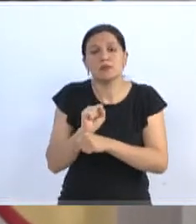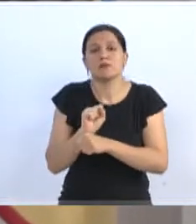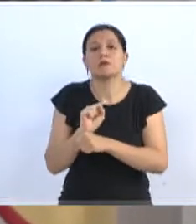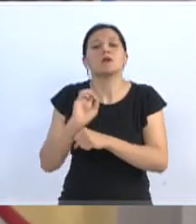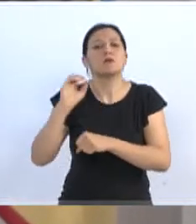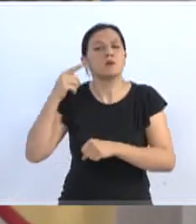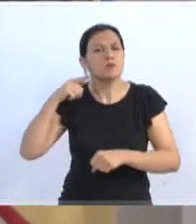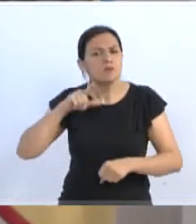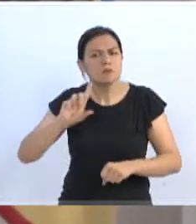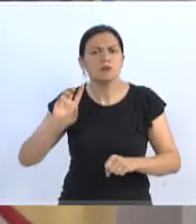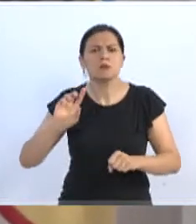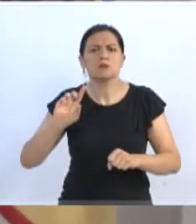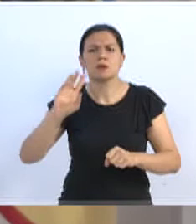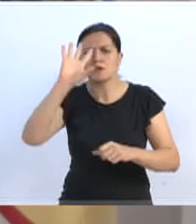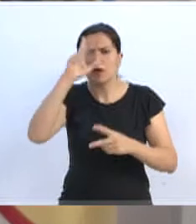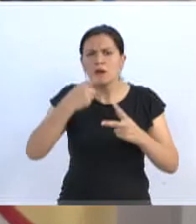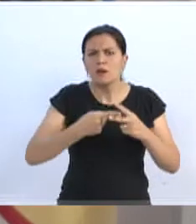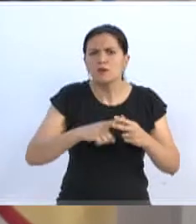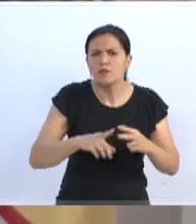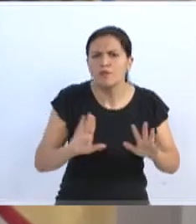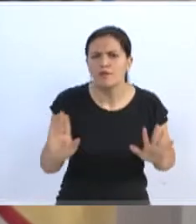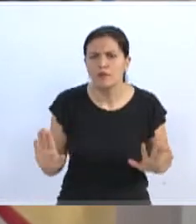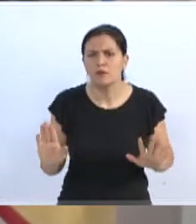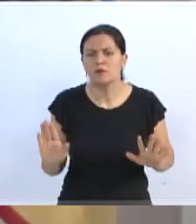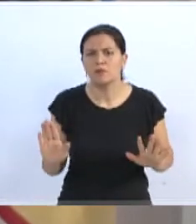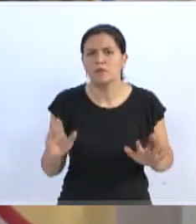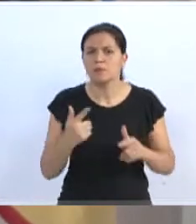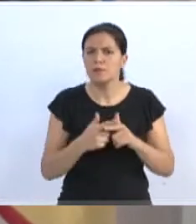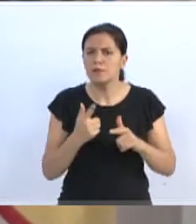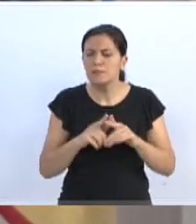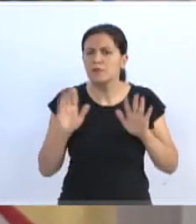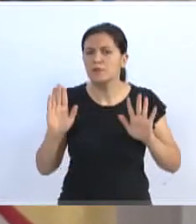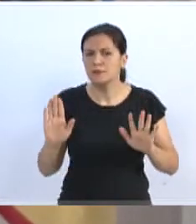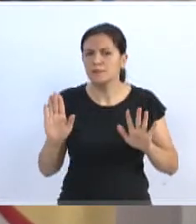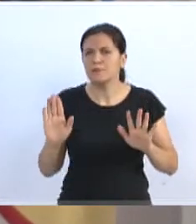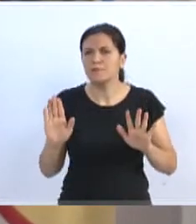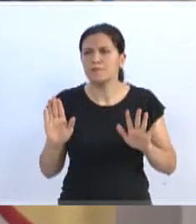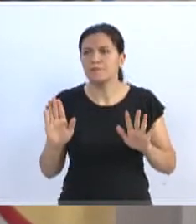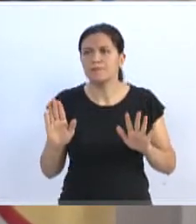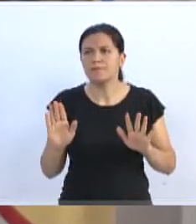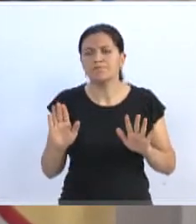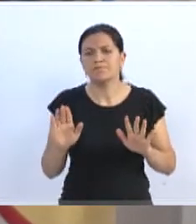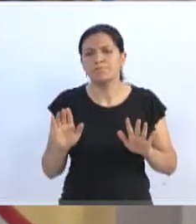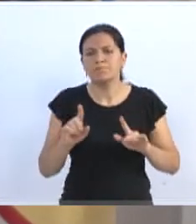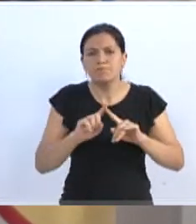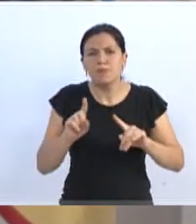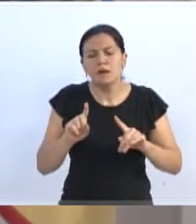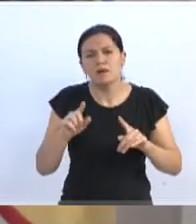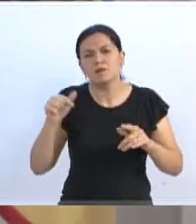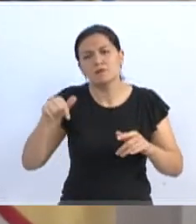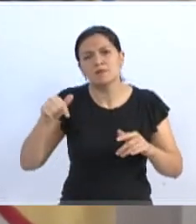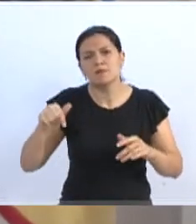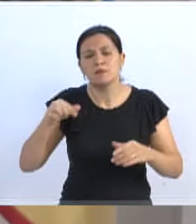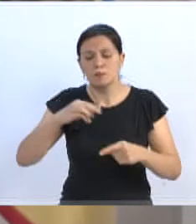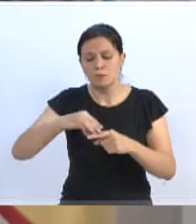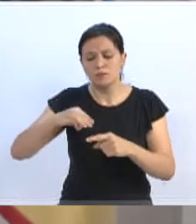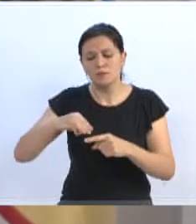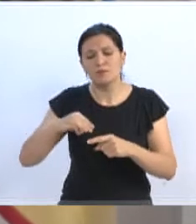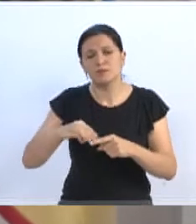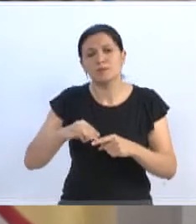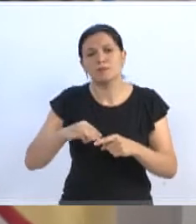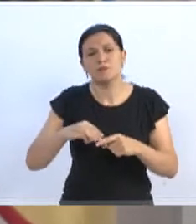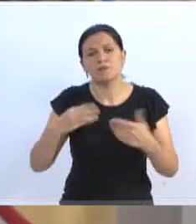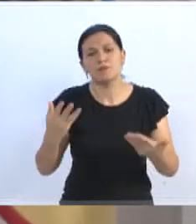pacificadas, a gente possa ter uma alteração aí, em relação a essa situação no nosso Estado, no nosso município, mas é um